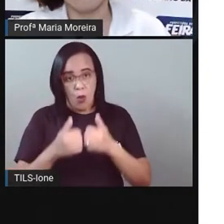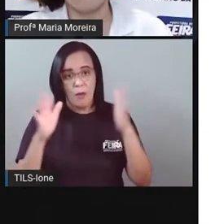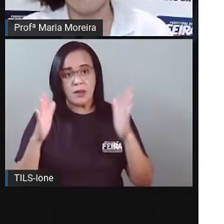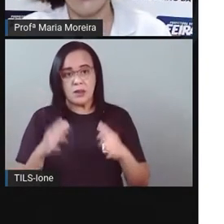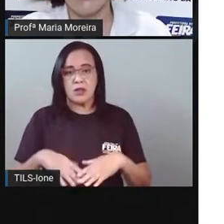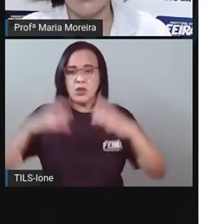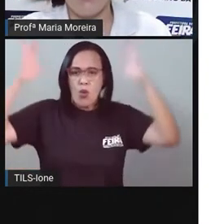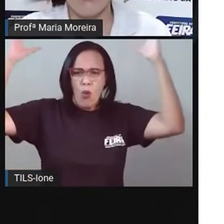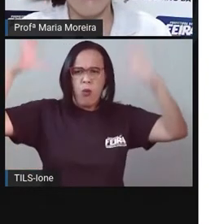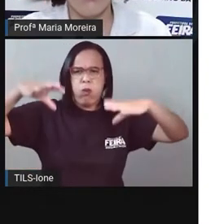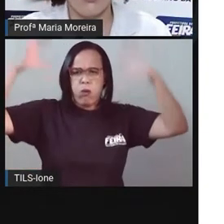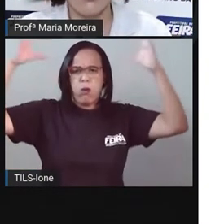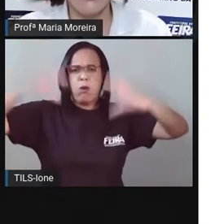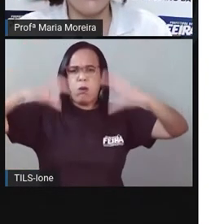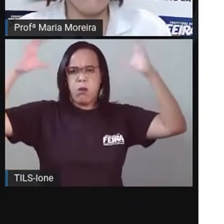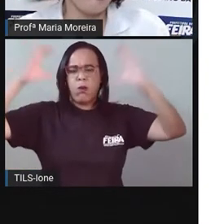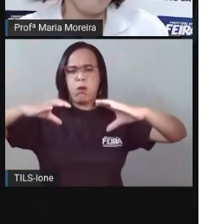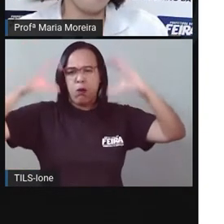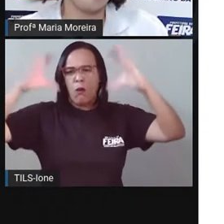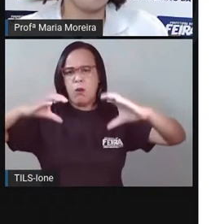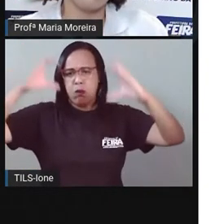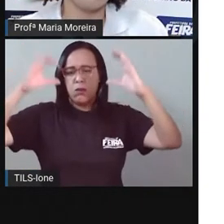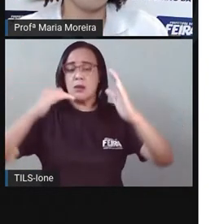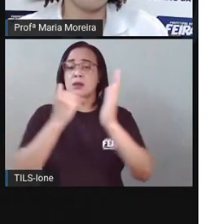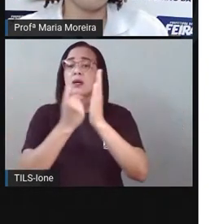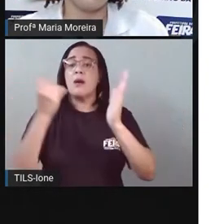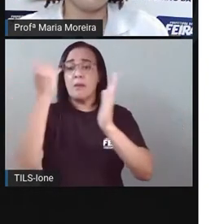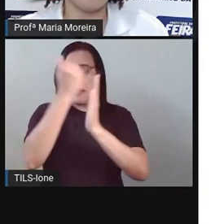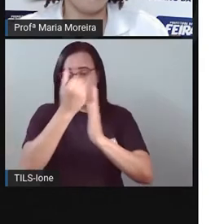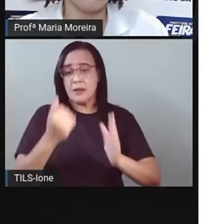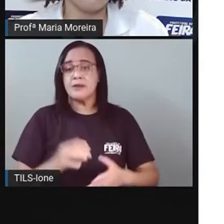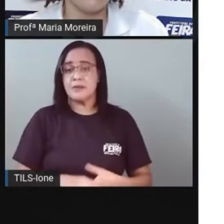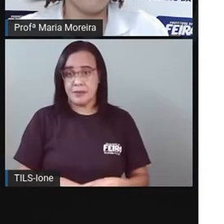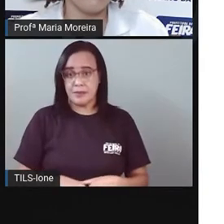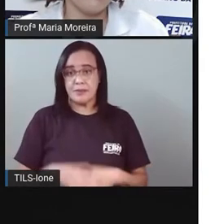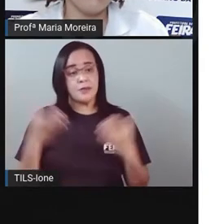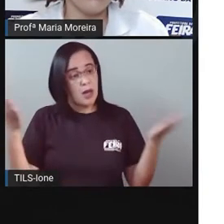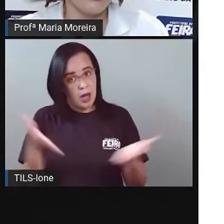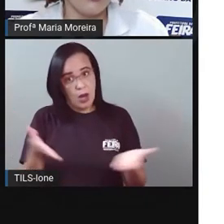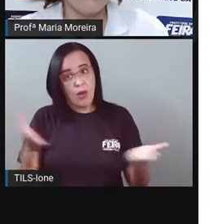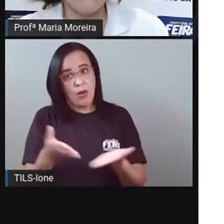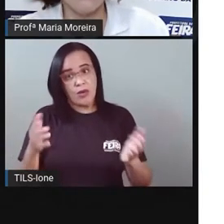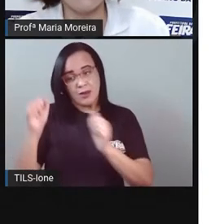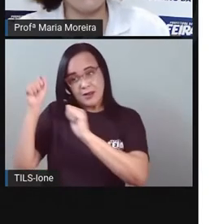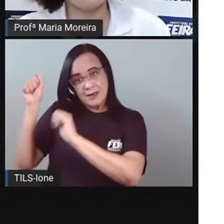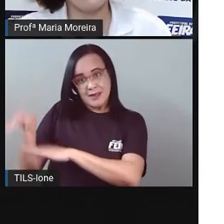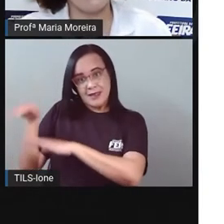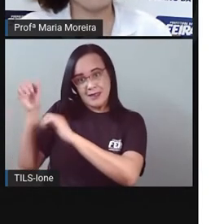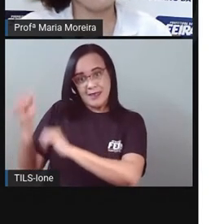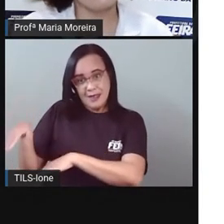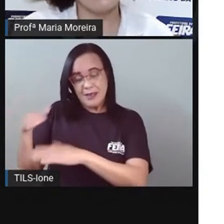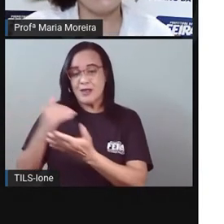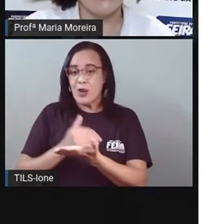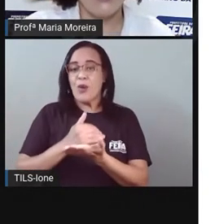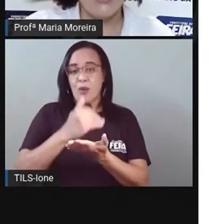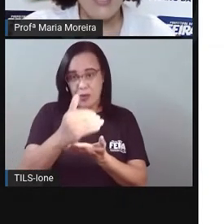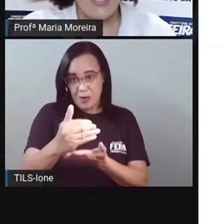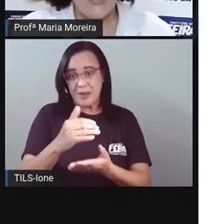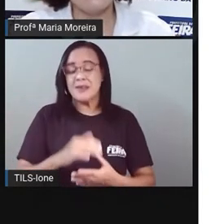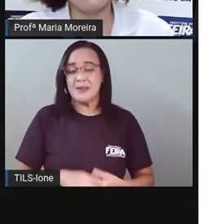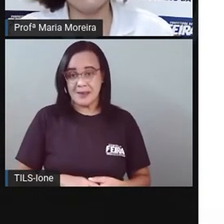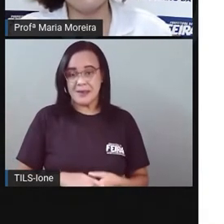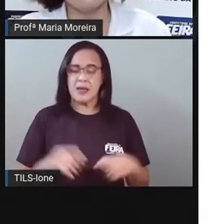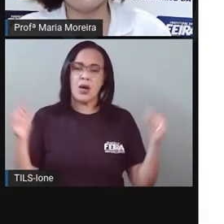Um pouco mais na primavera Que é justamente a estação Que a gente está nesse momento de gravação aqui Né? E representa aí